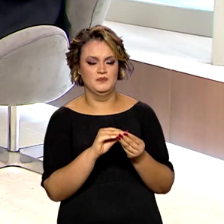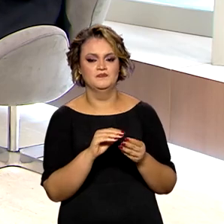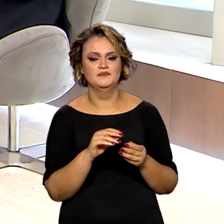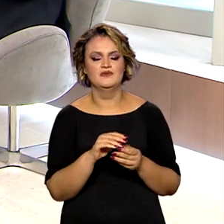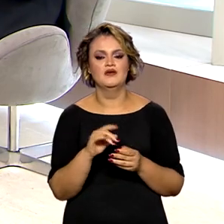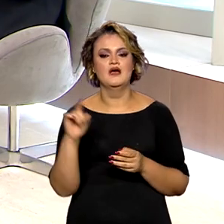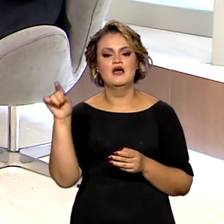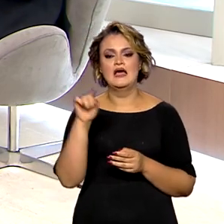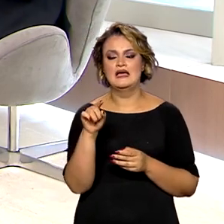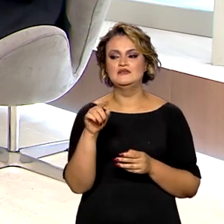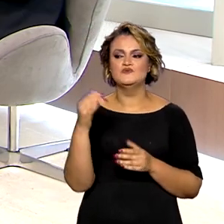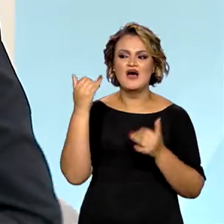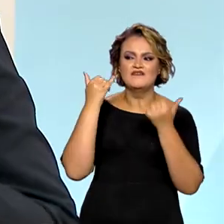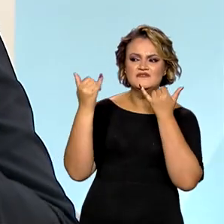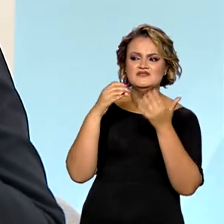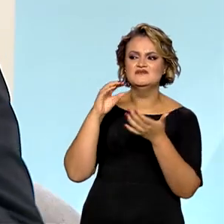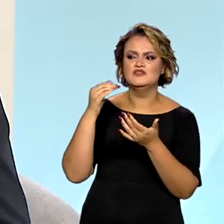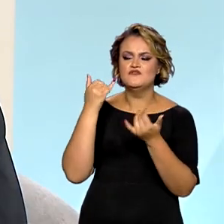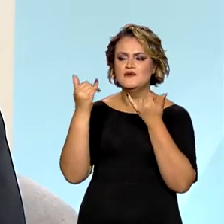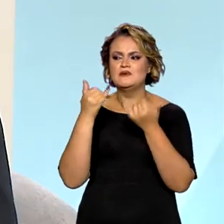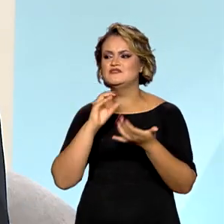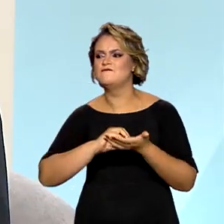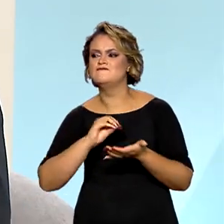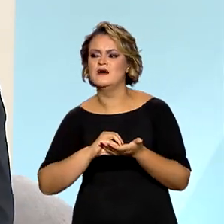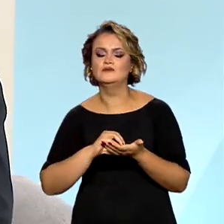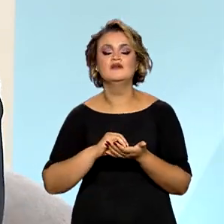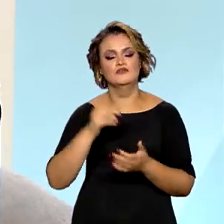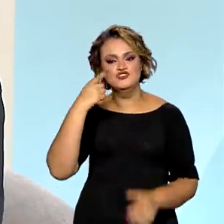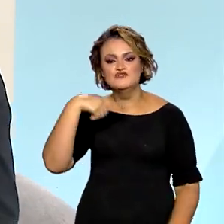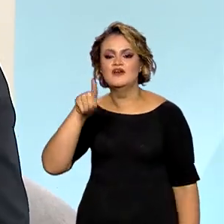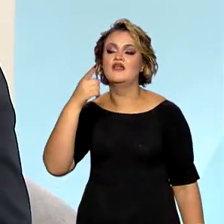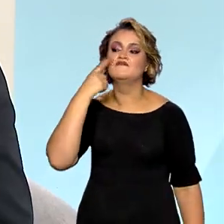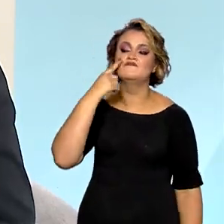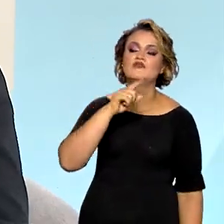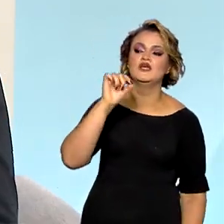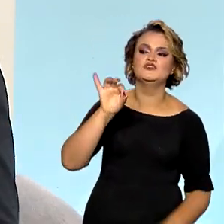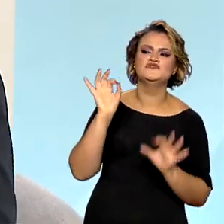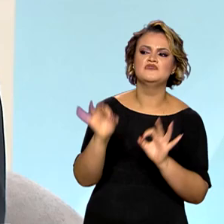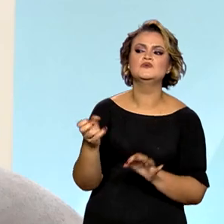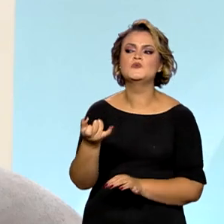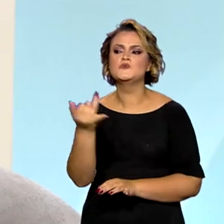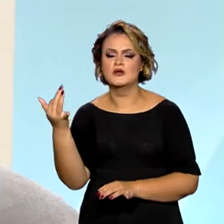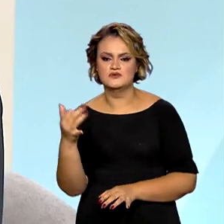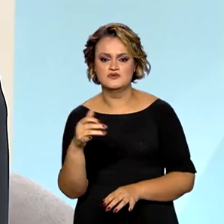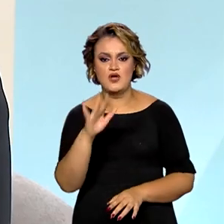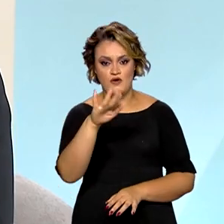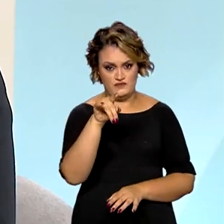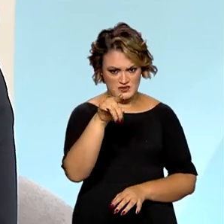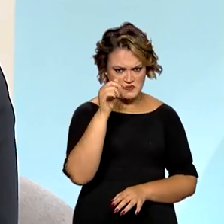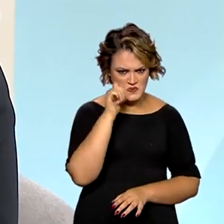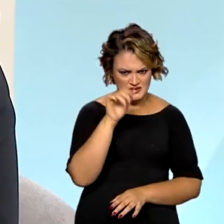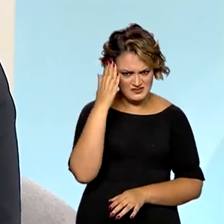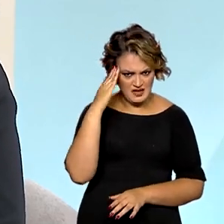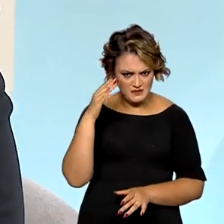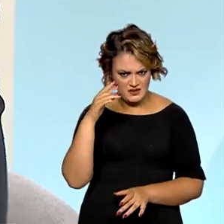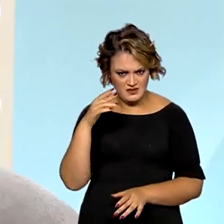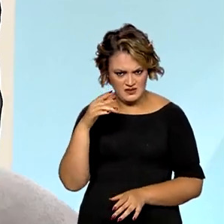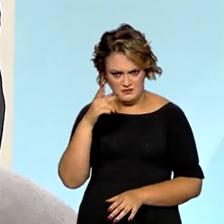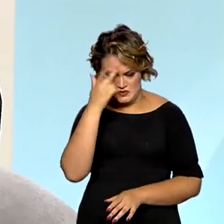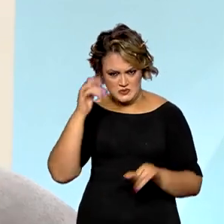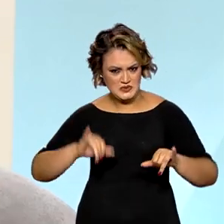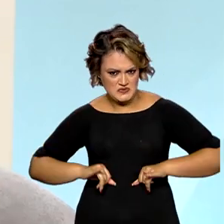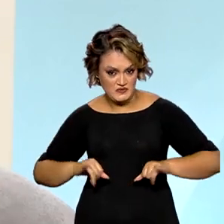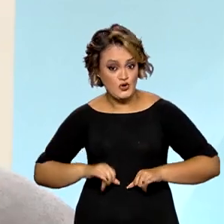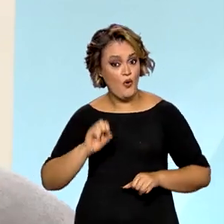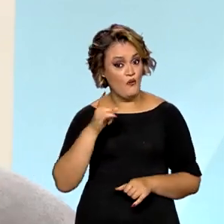a gente faz com a subnotificação? Vamos atrás, vamos lá notificar. Mulheres, se você sabe de alguém que está sofrendo violência, ou se